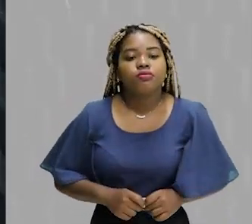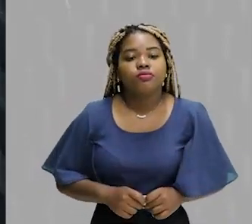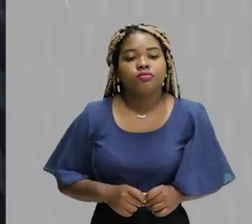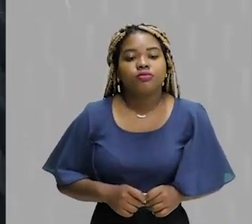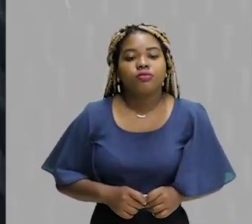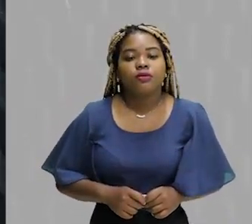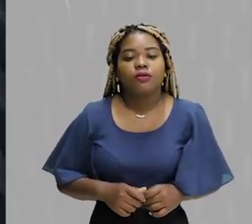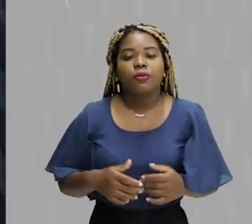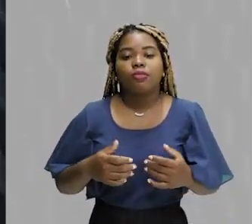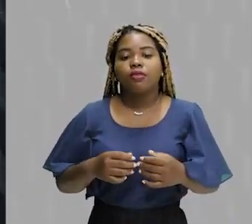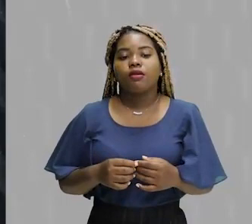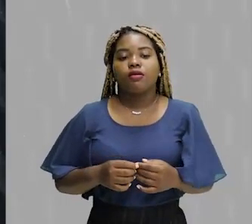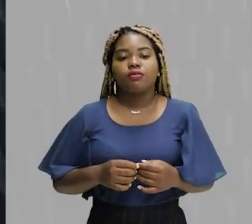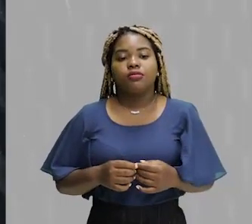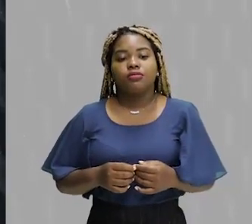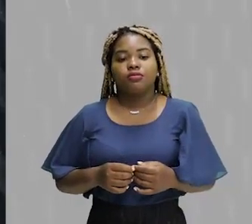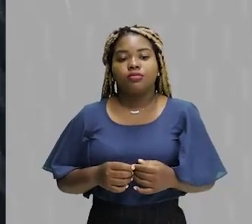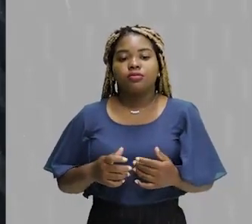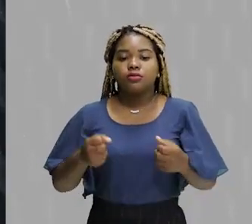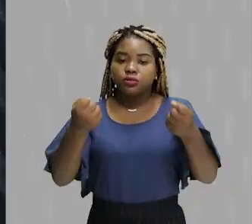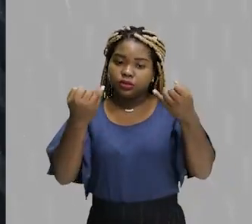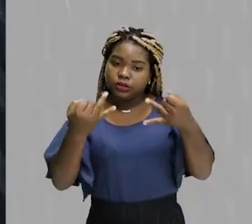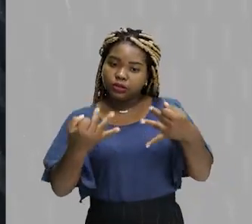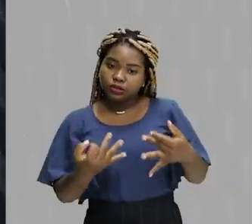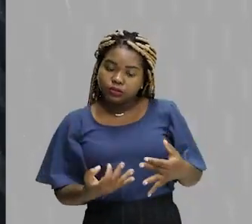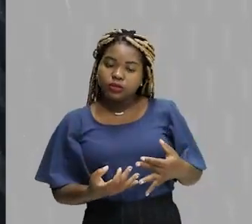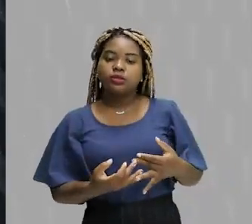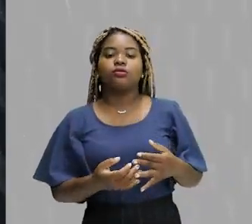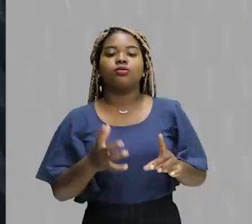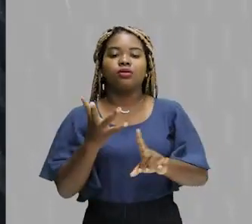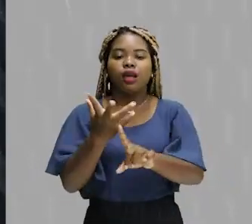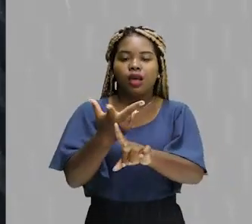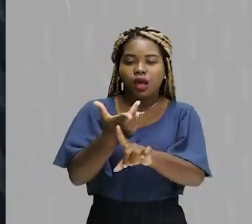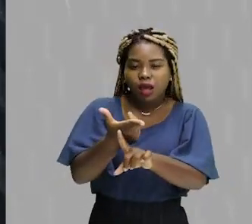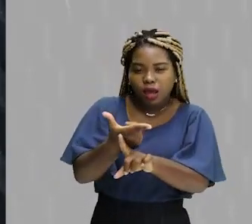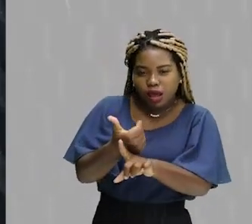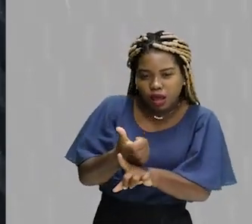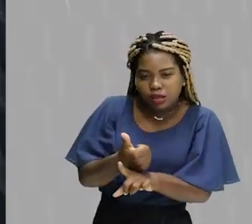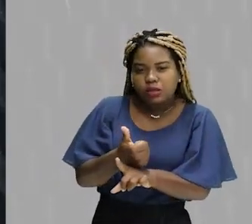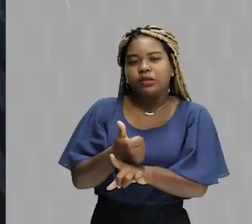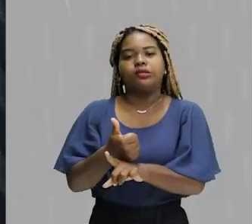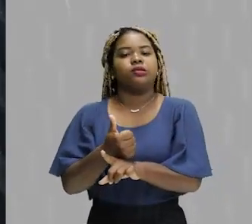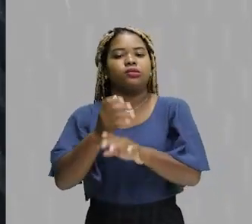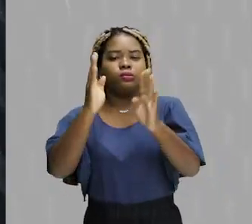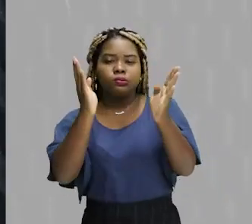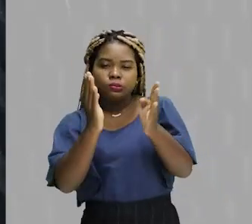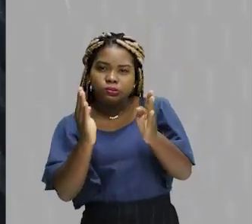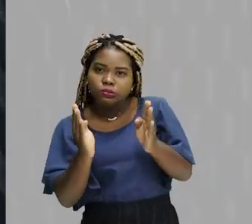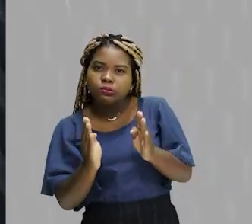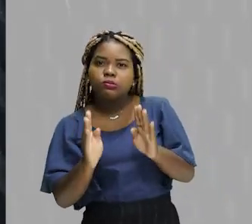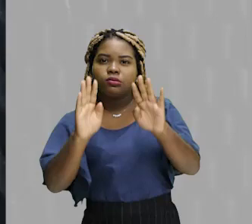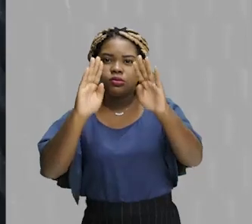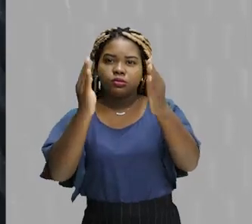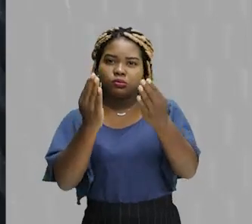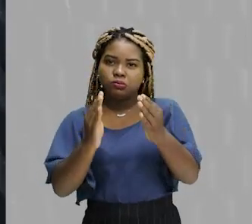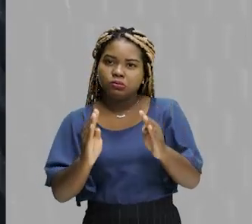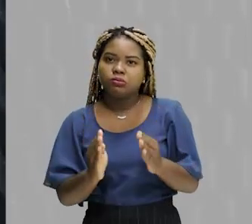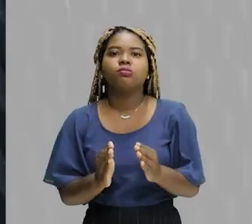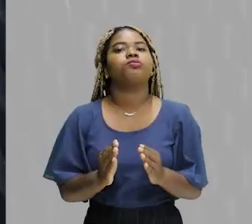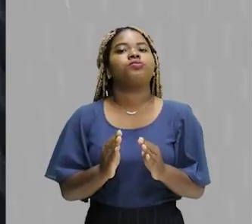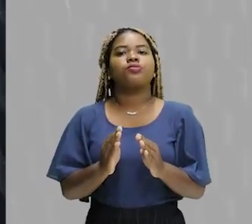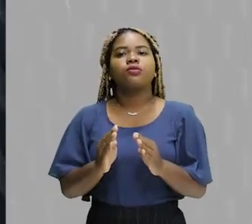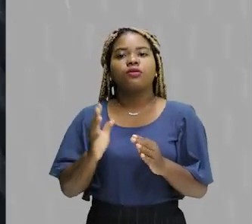bem breve, mas entenda. Quando a gente está falando de arte estética, nós estamos falando sobre teoria da sensibilidade. Então, o que acontece?